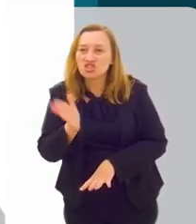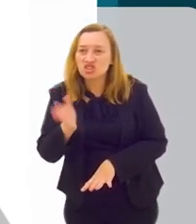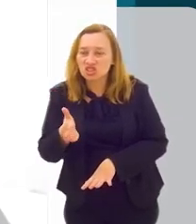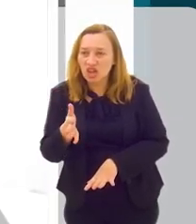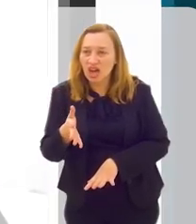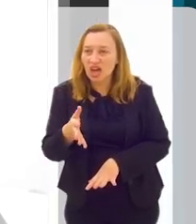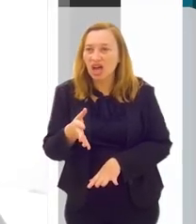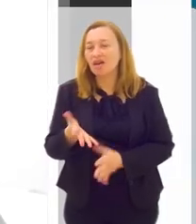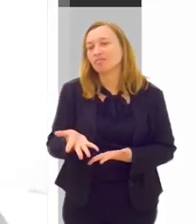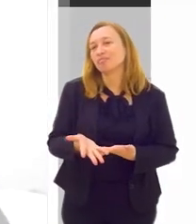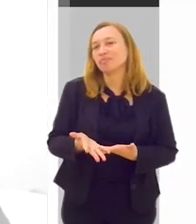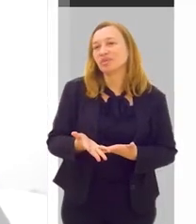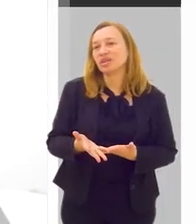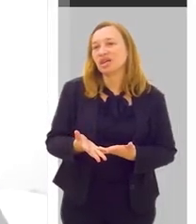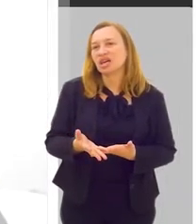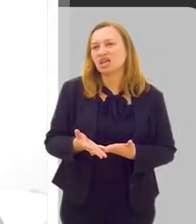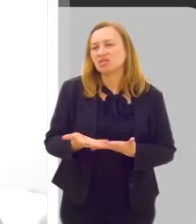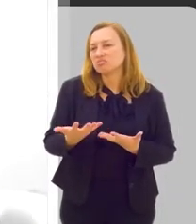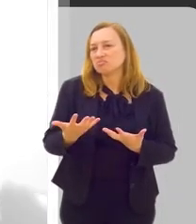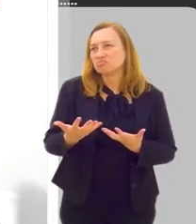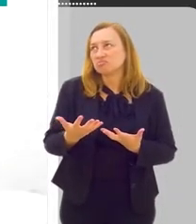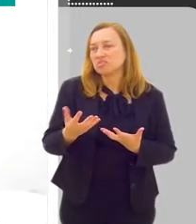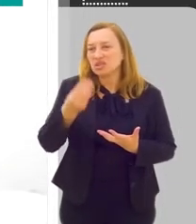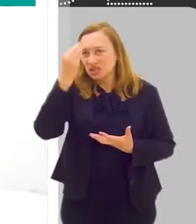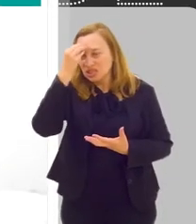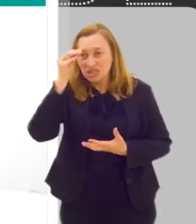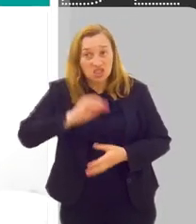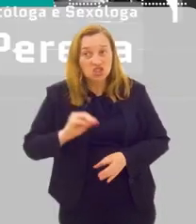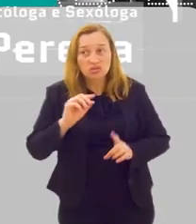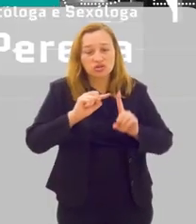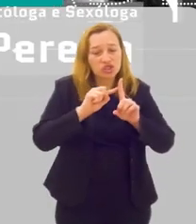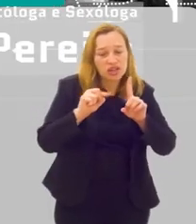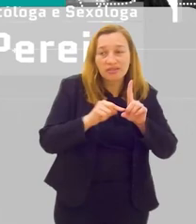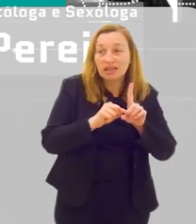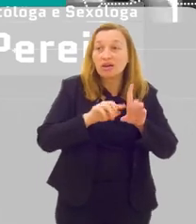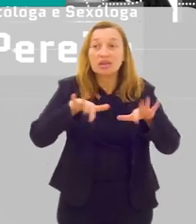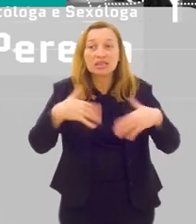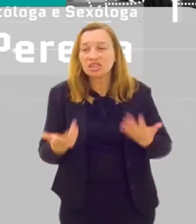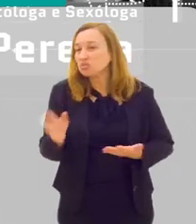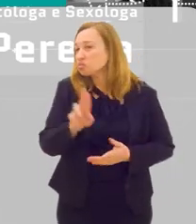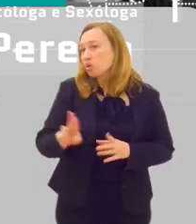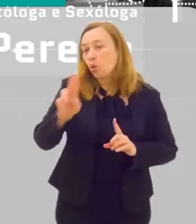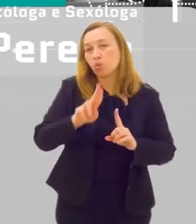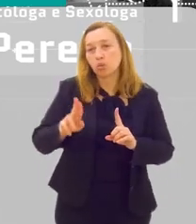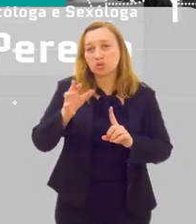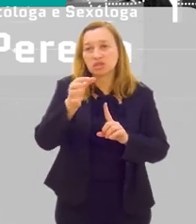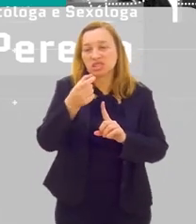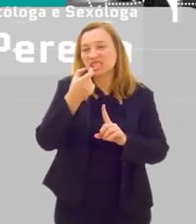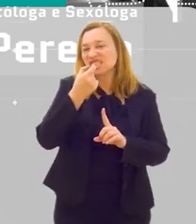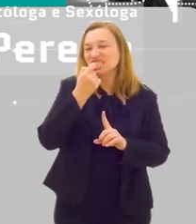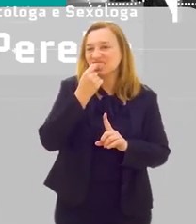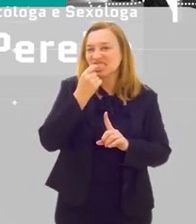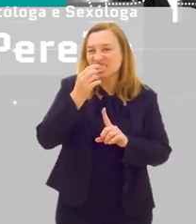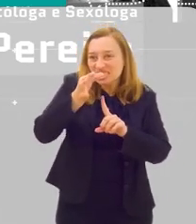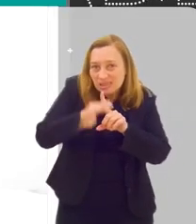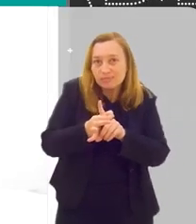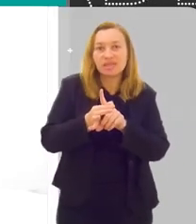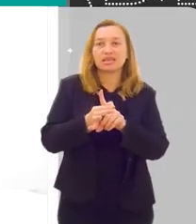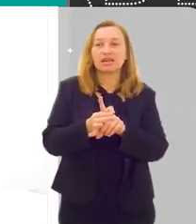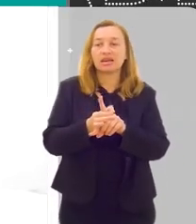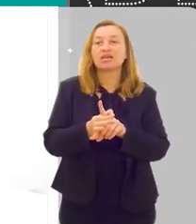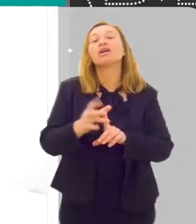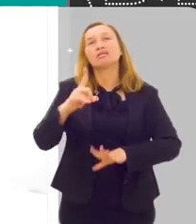ela já descartou a possibilidade de engravidar. Então, não usa preservativo.